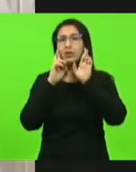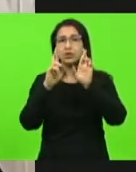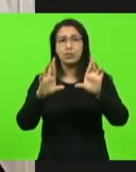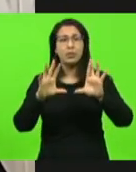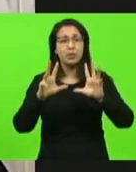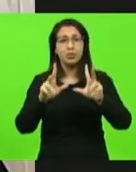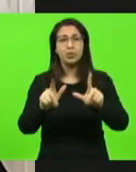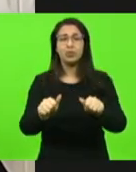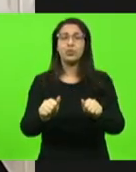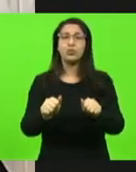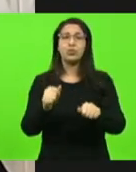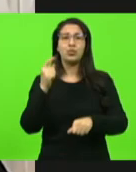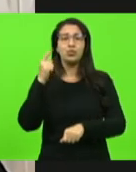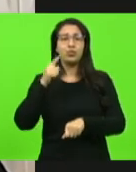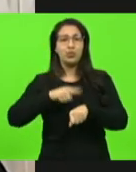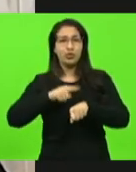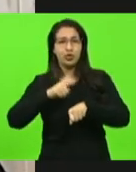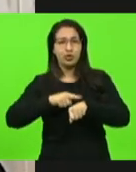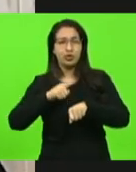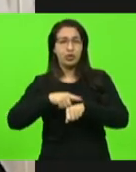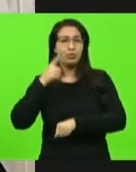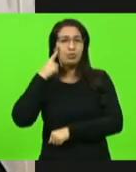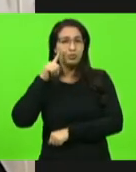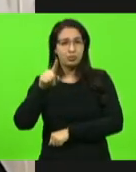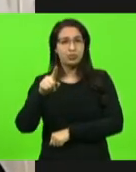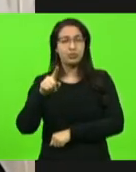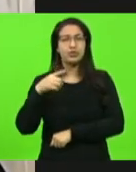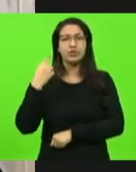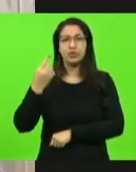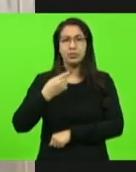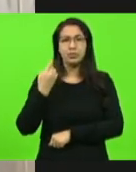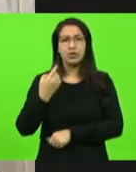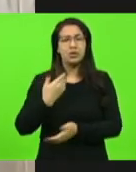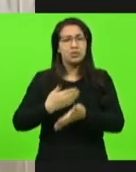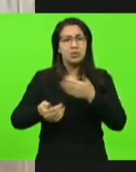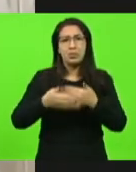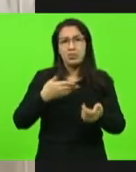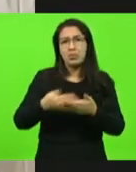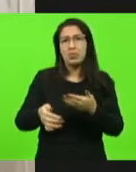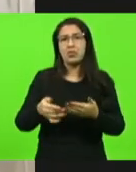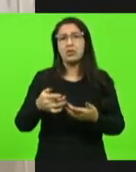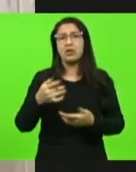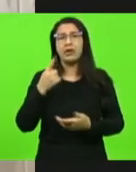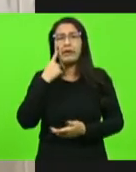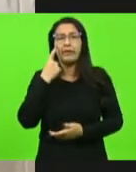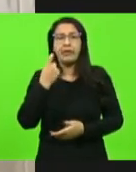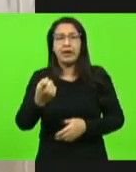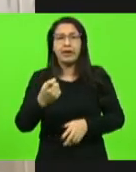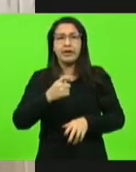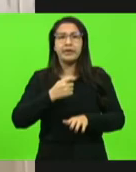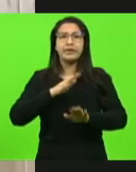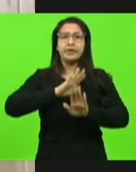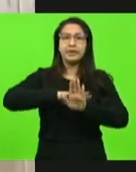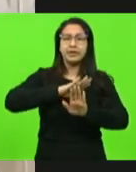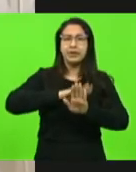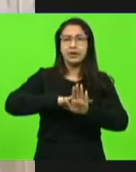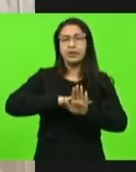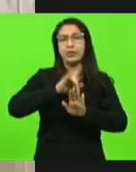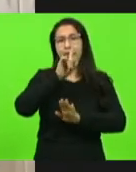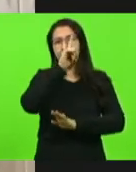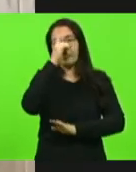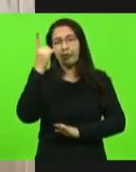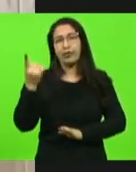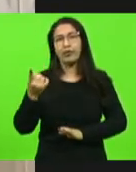disse, indiferente das questões ideológicas, político-partidárias, de oposição ou de